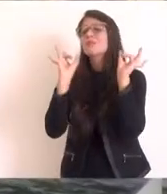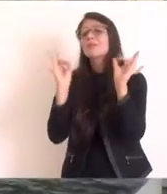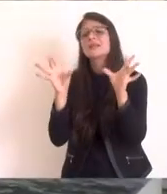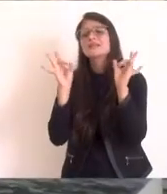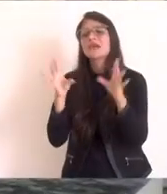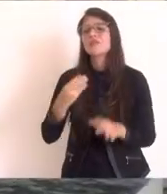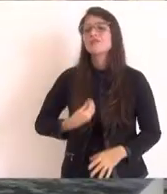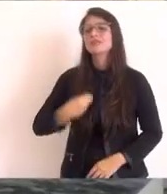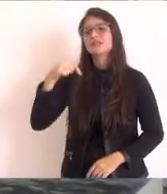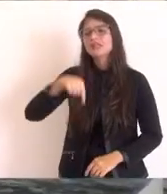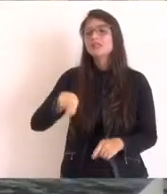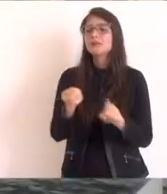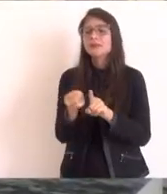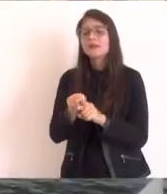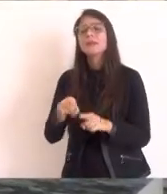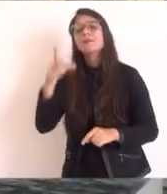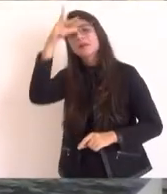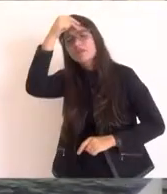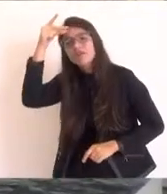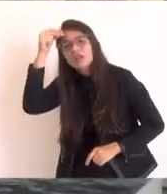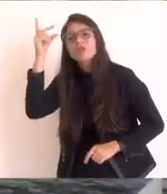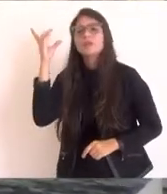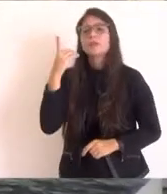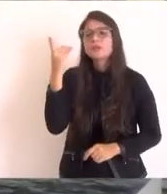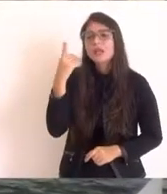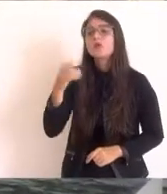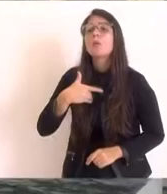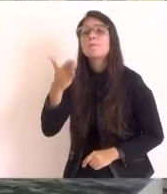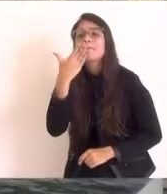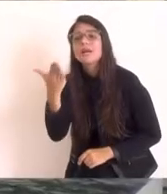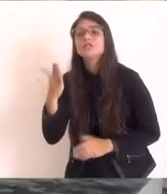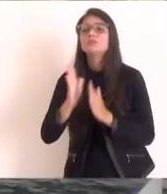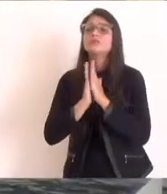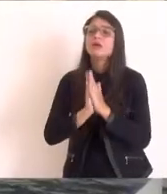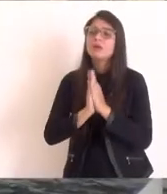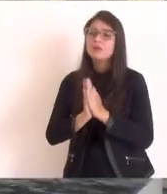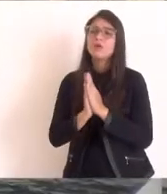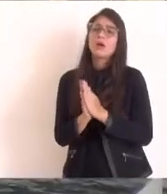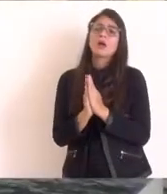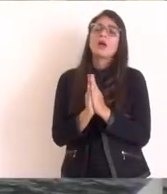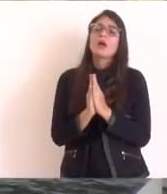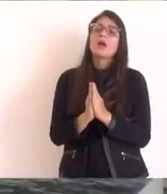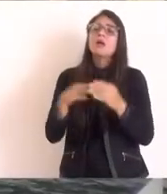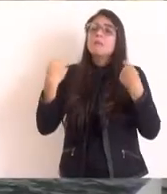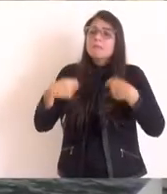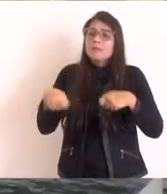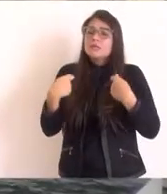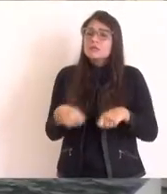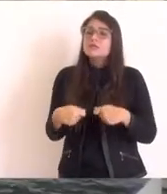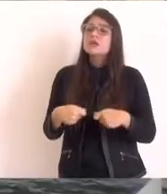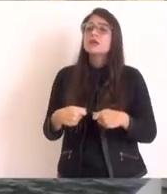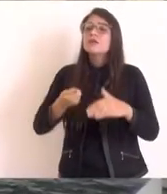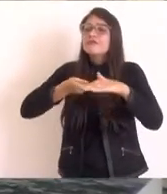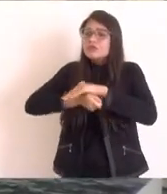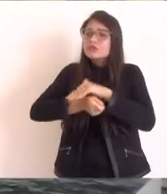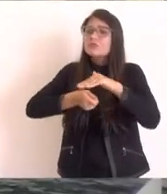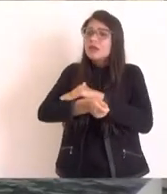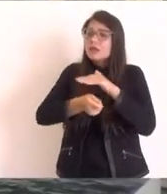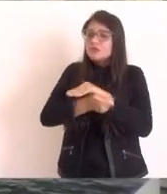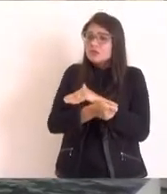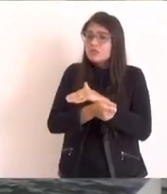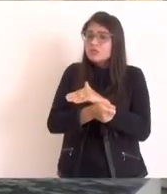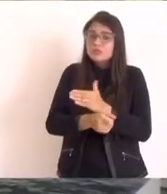também de alguns prefeitos e deputados para solicitar ao senhor que algum tipo de investimento seja